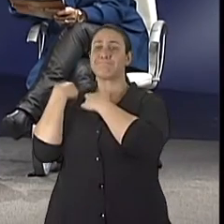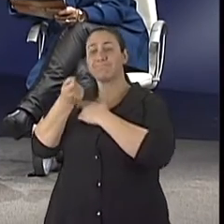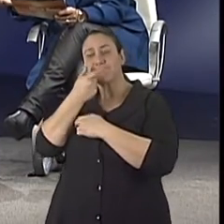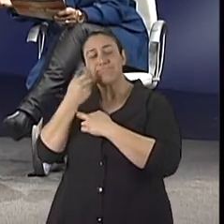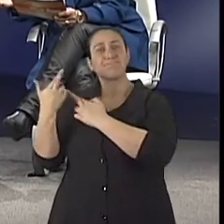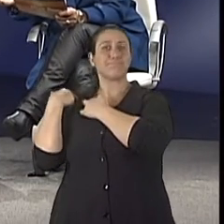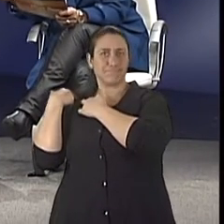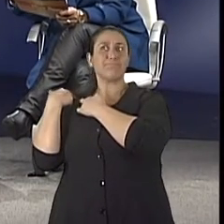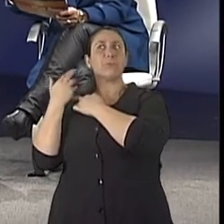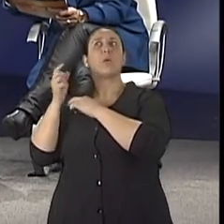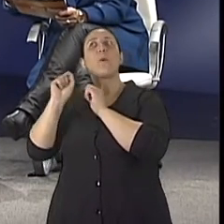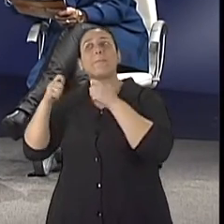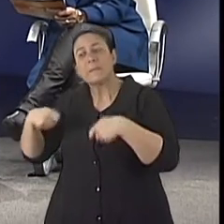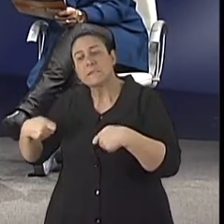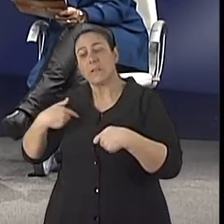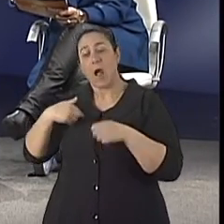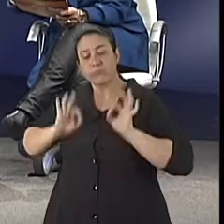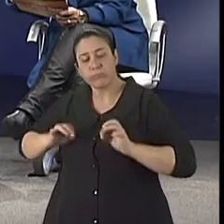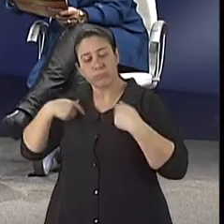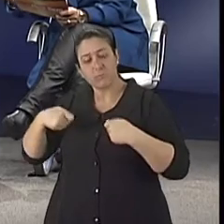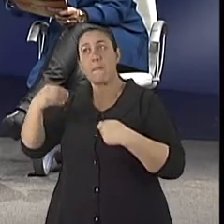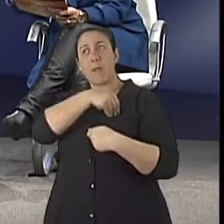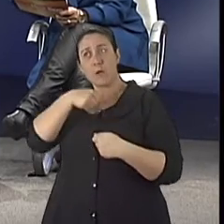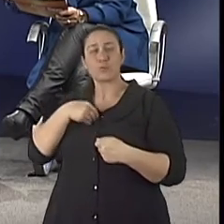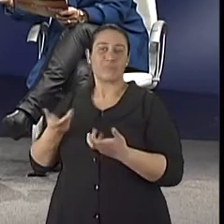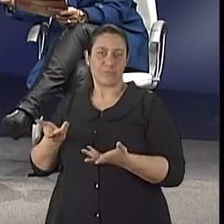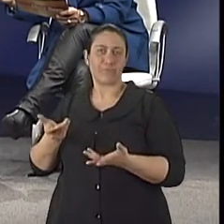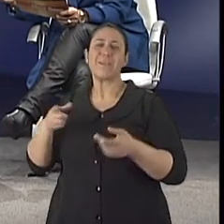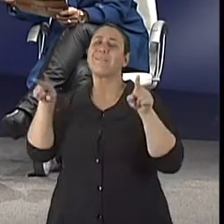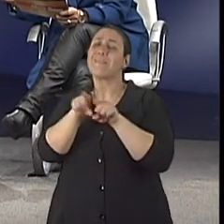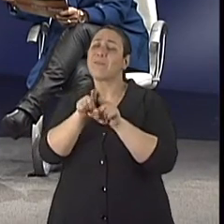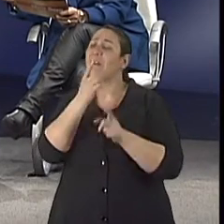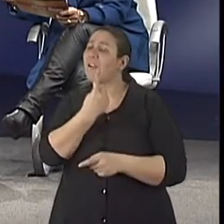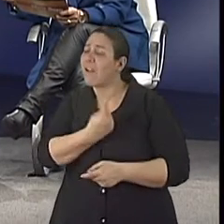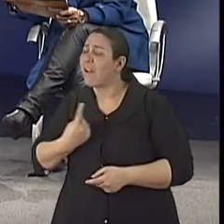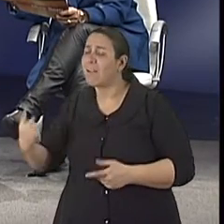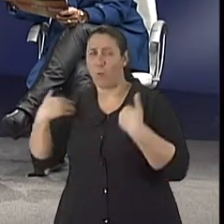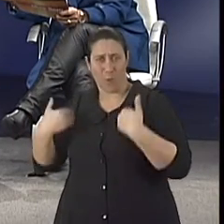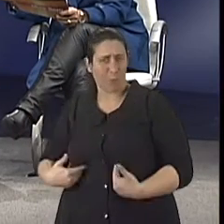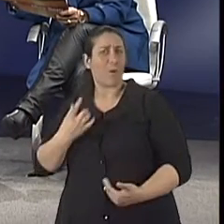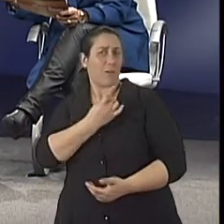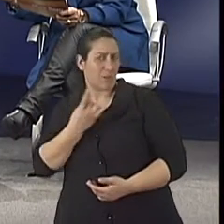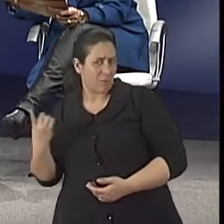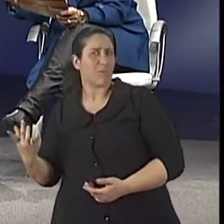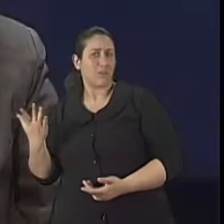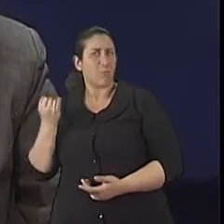para aquilo que se precisa. E a questão de que cada organismo é um, também é fundamental, né, Maria Cristina? É fundamental.